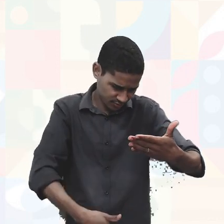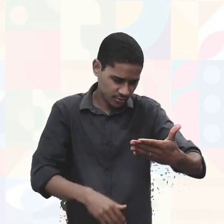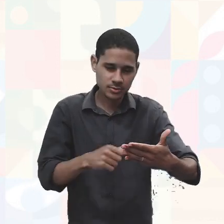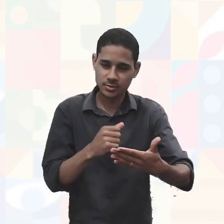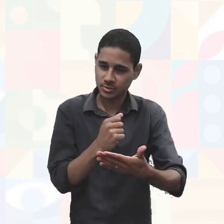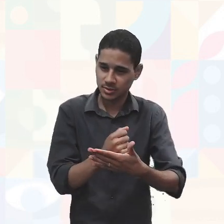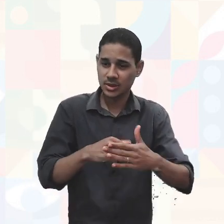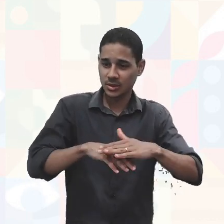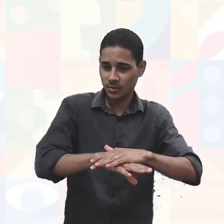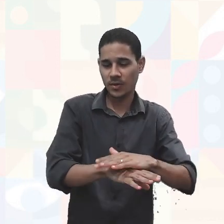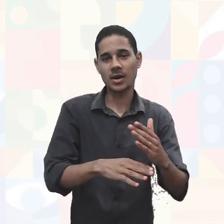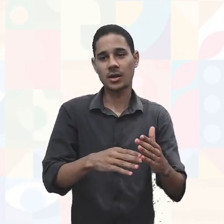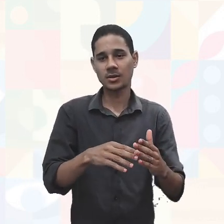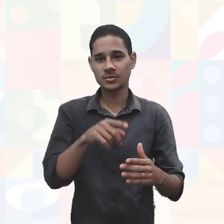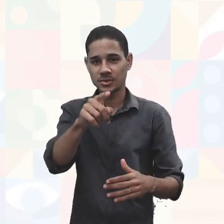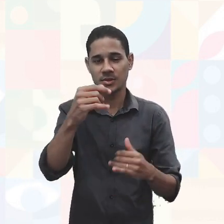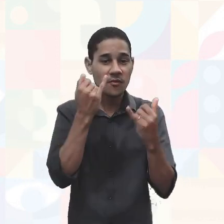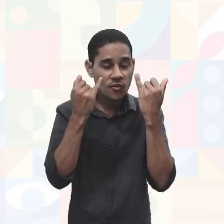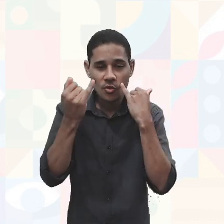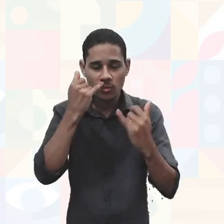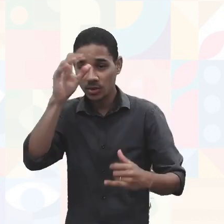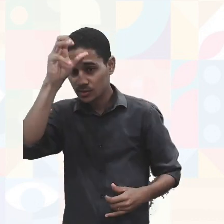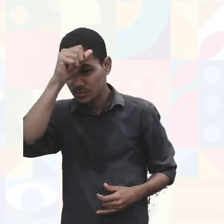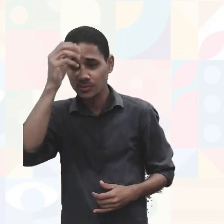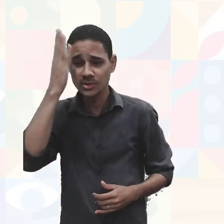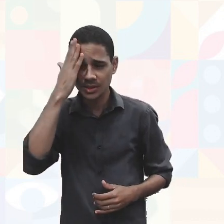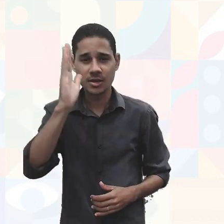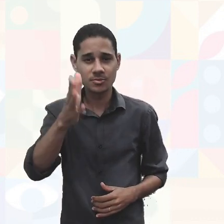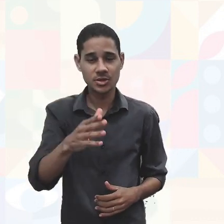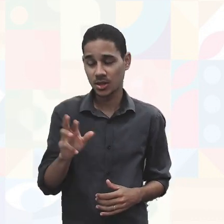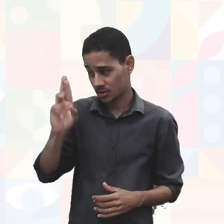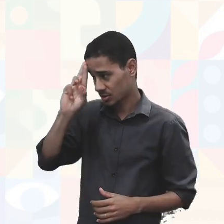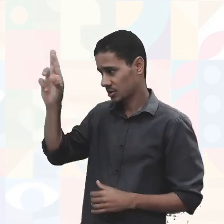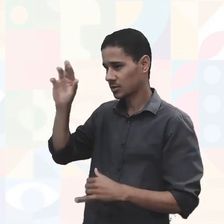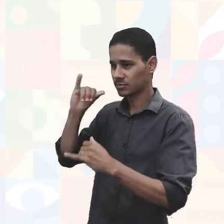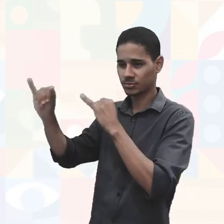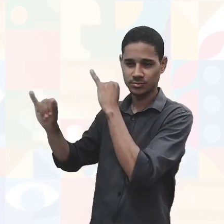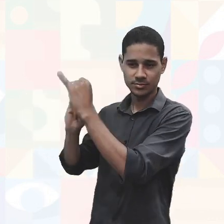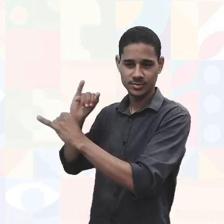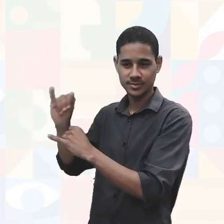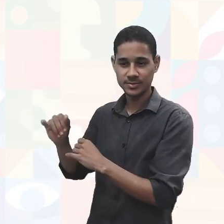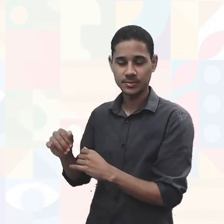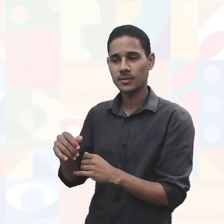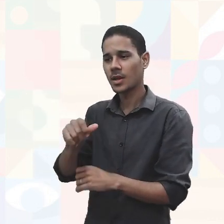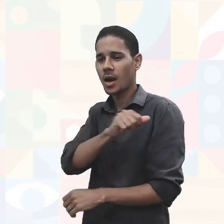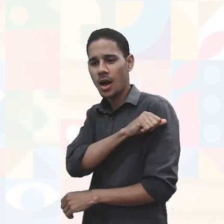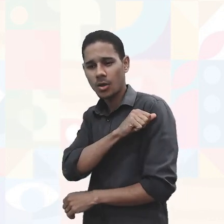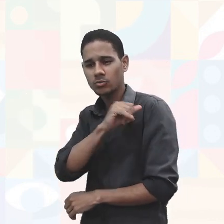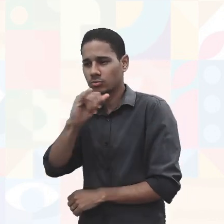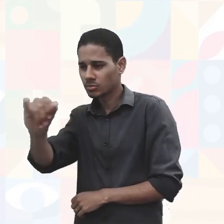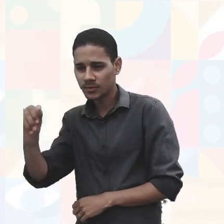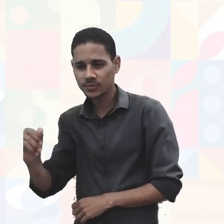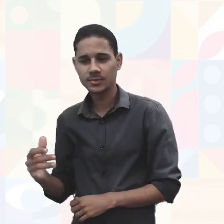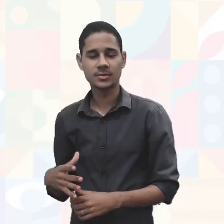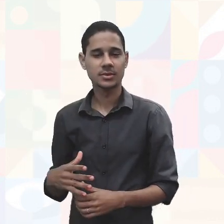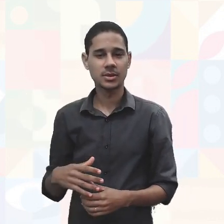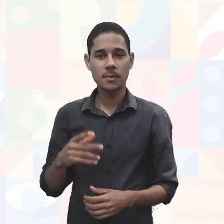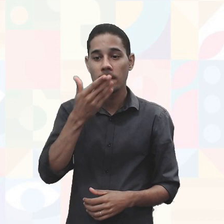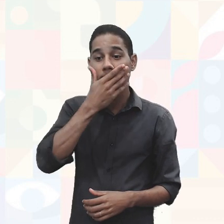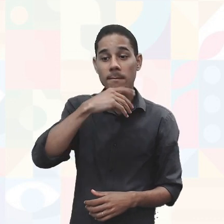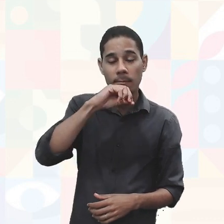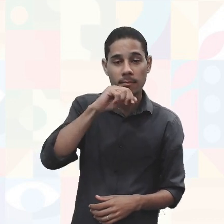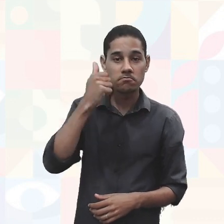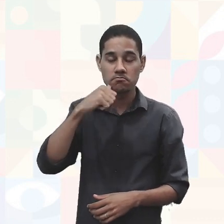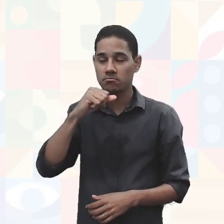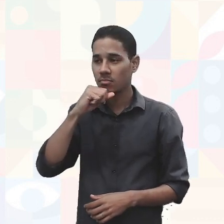informações para poder passar para o gestor, para poder passar para alunos, para poder passar para os pais que